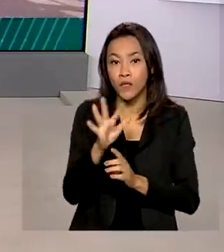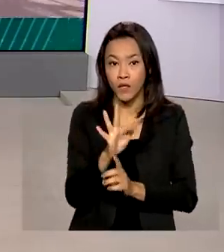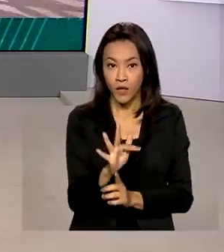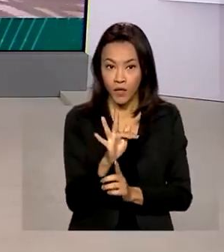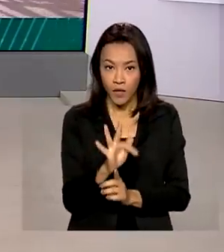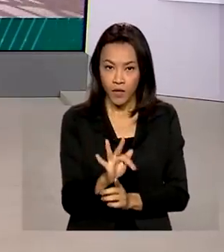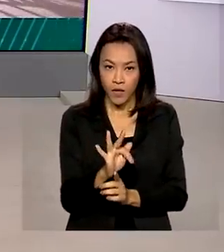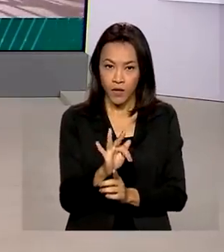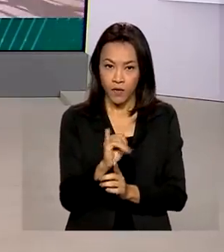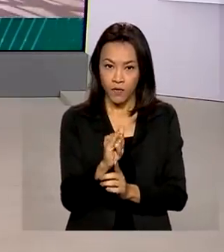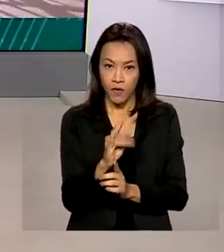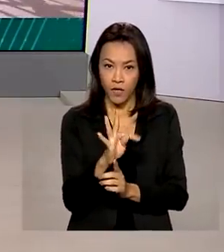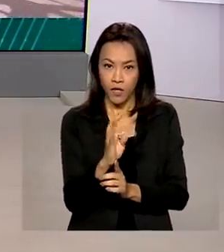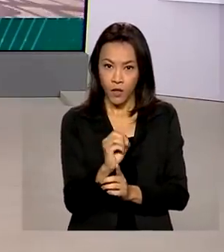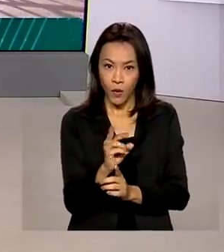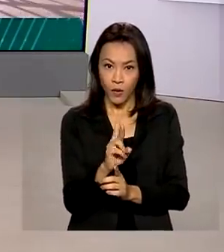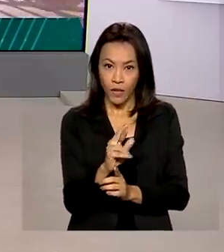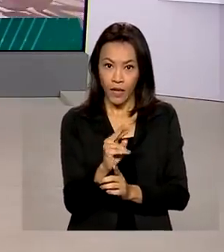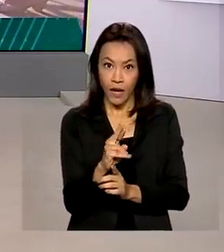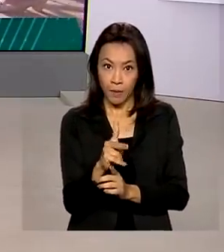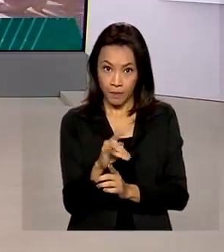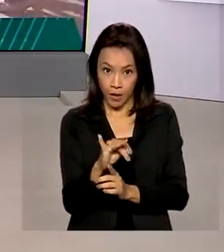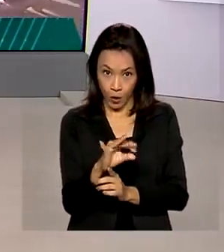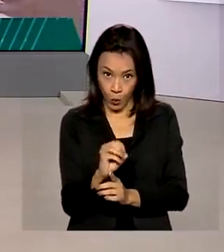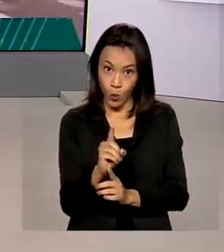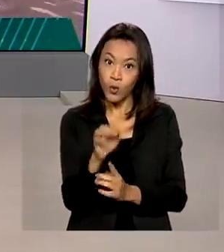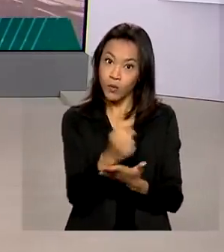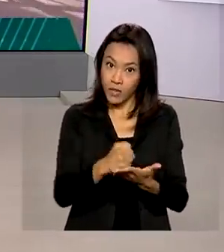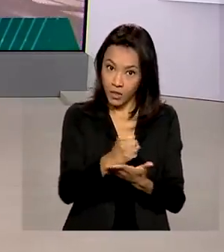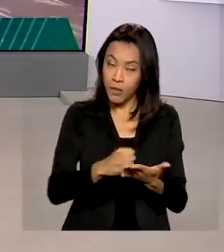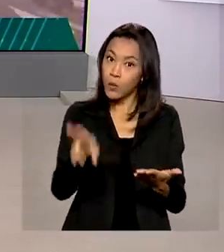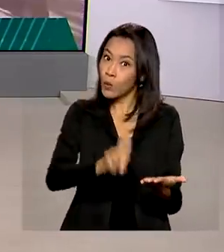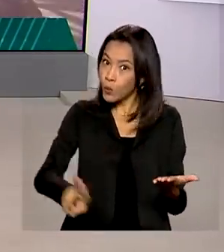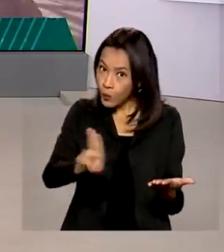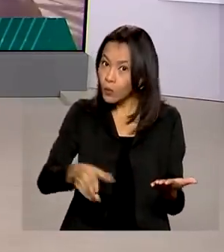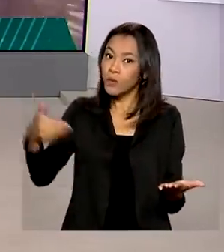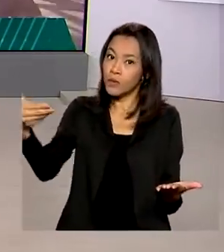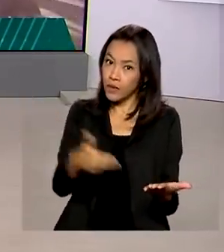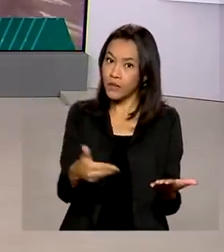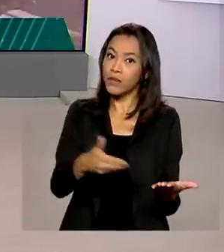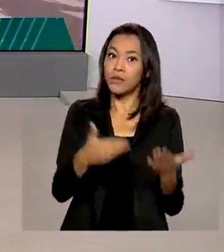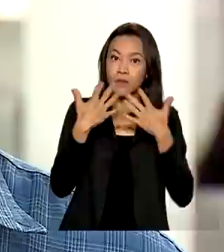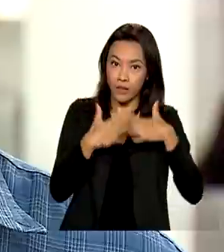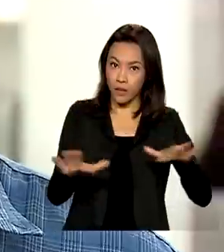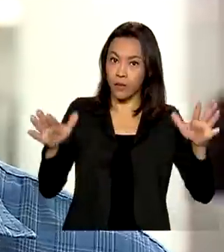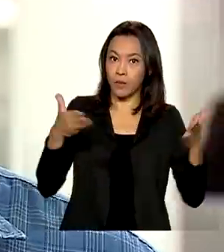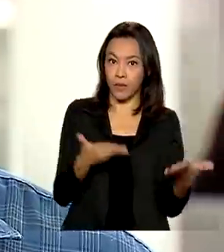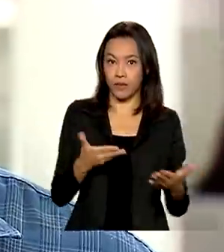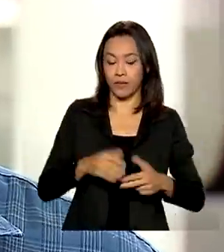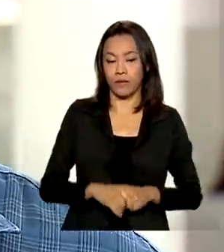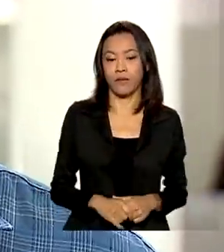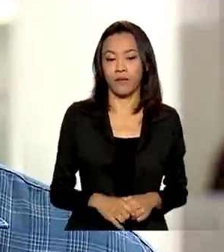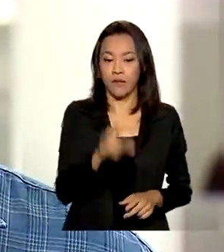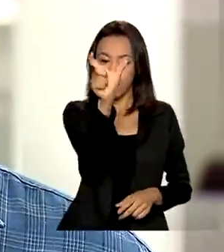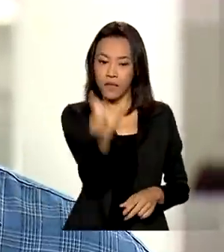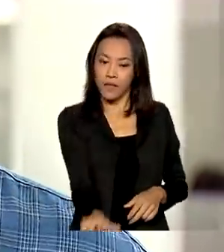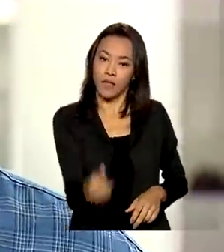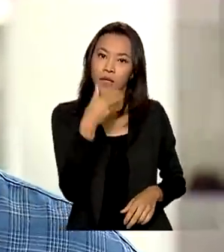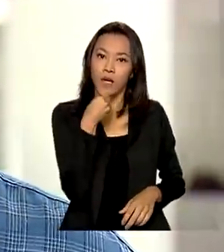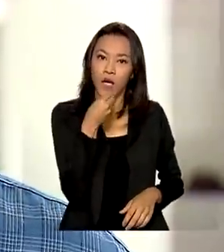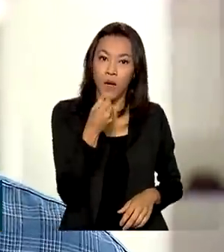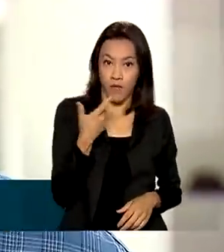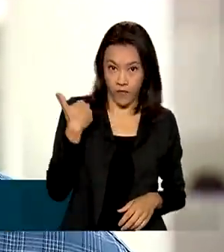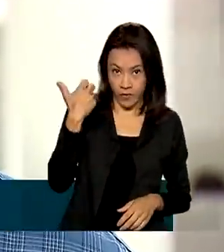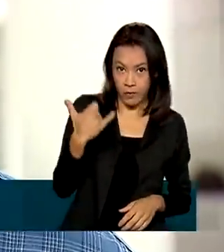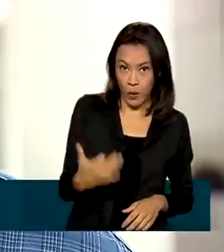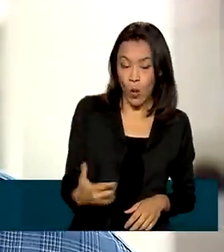plantas medicinais. É para alertar a população sobre o uso adequado de produtos naturais. Seu Adão conta que